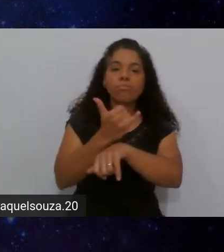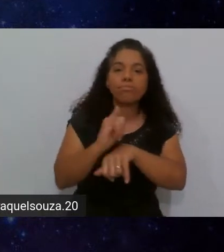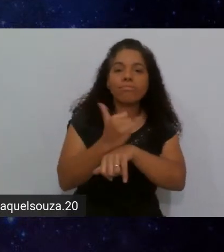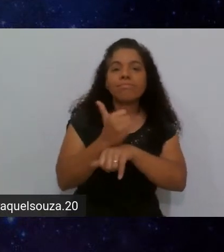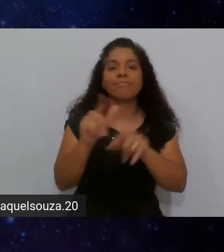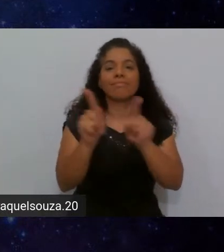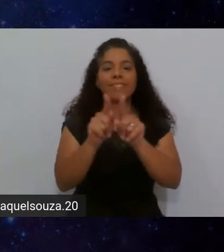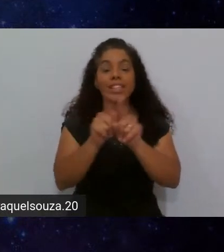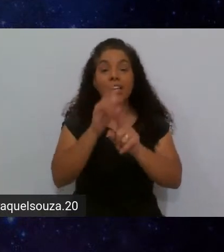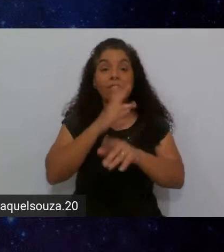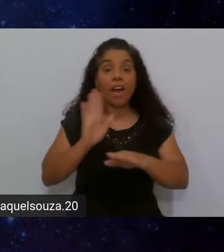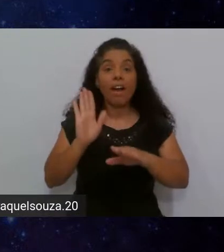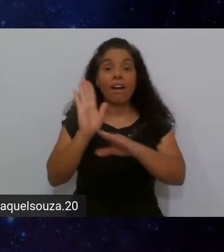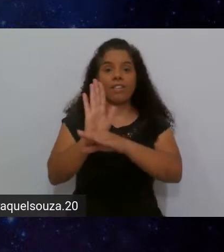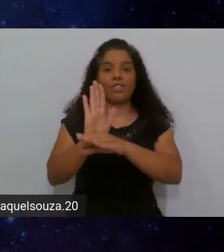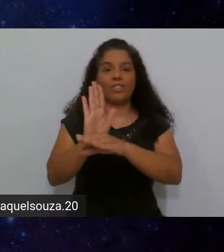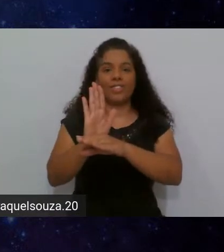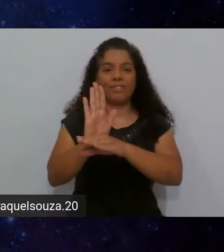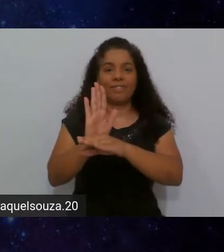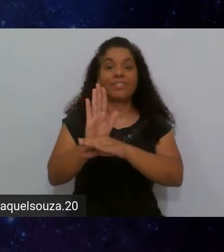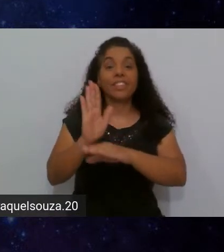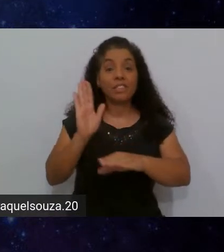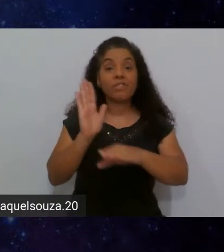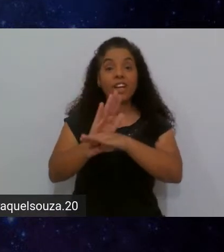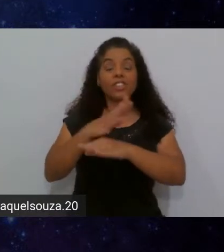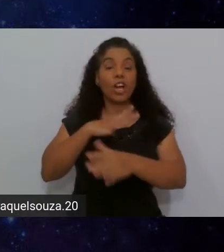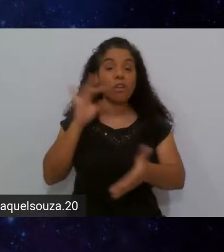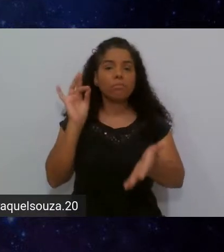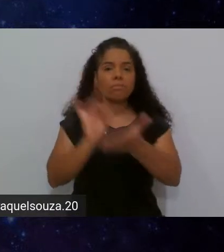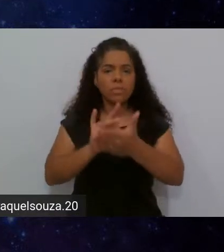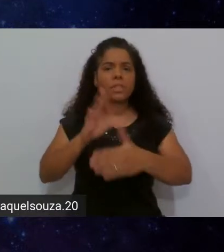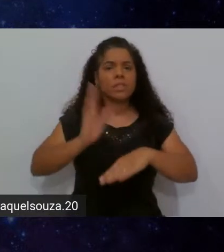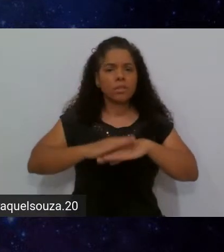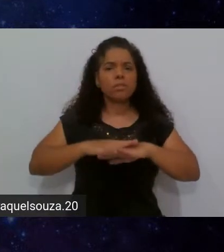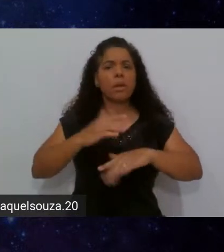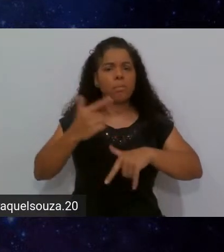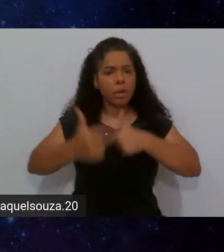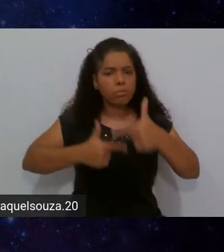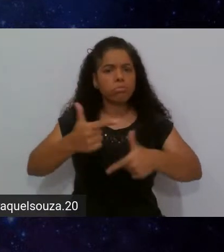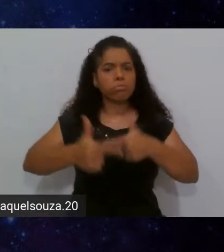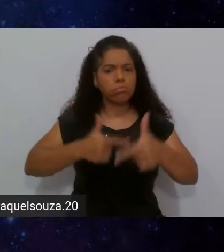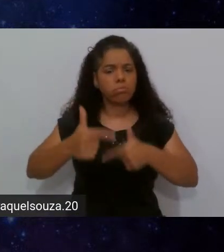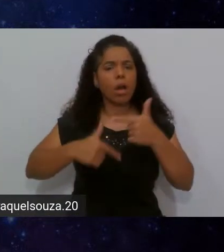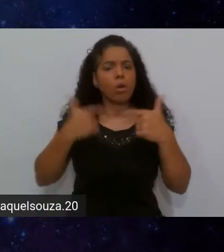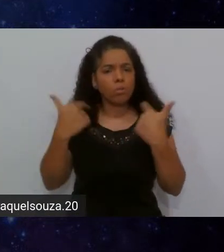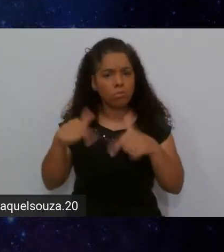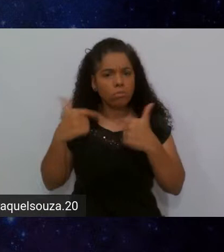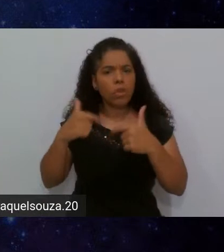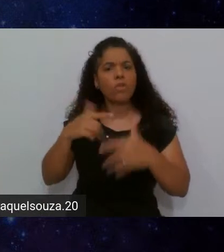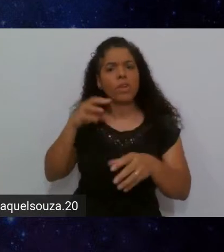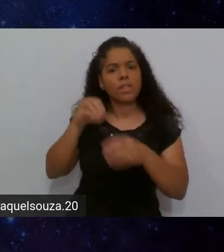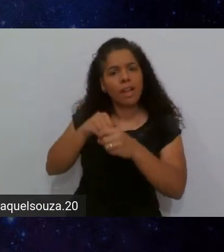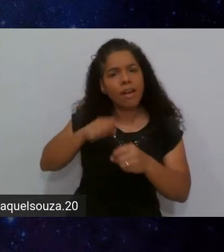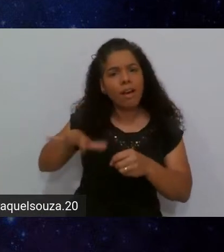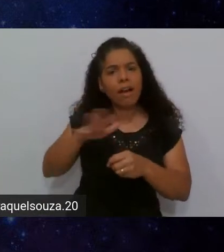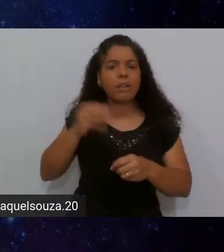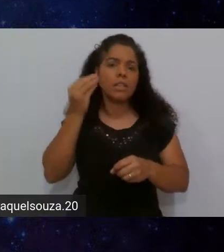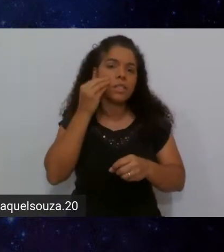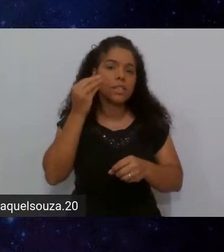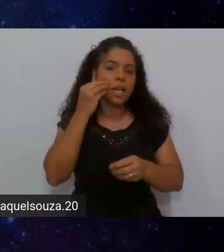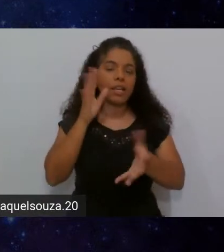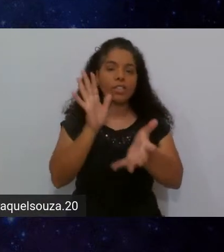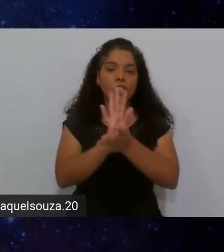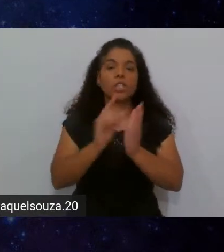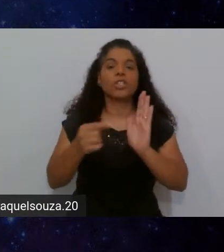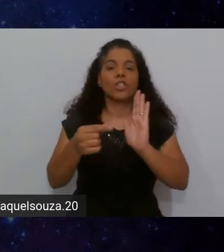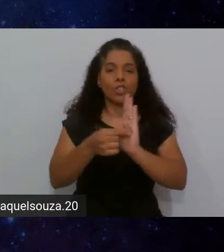que vão te ajudar a, realmente, desempenhar um papel muito efetivo dentro da área de testes de software. Então, ele